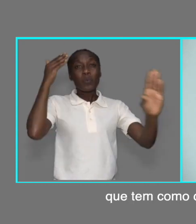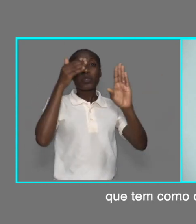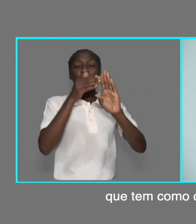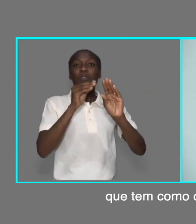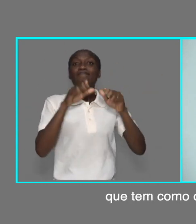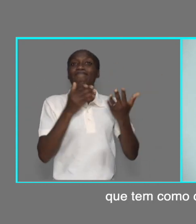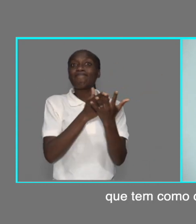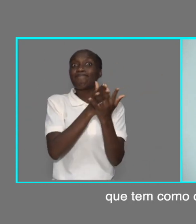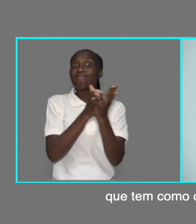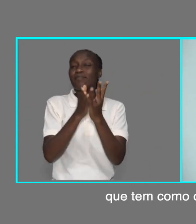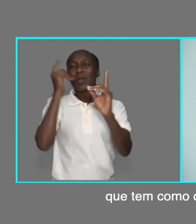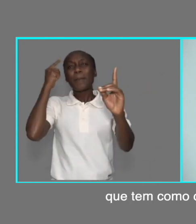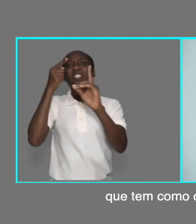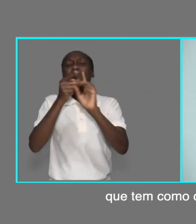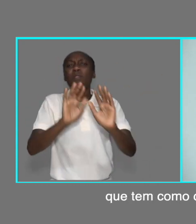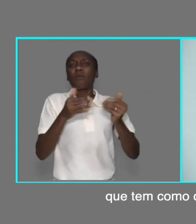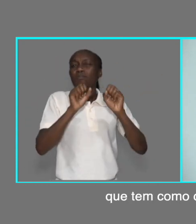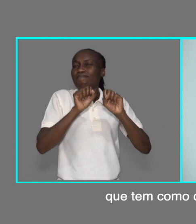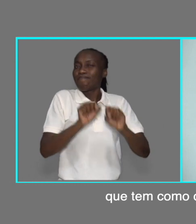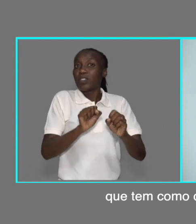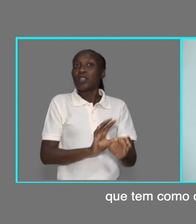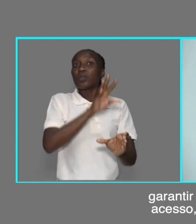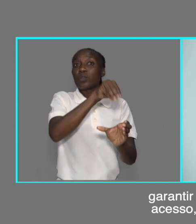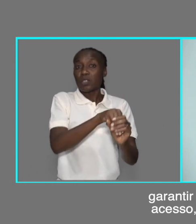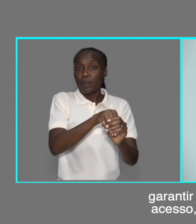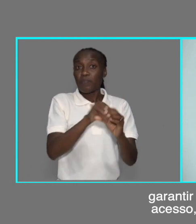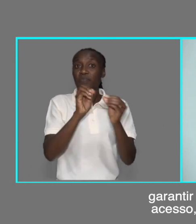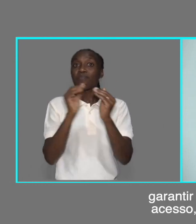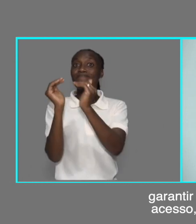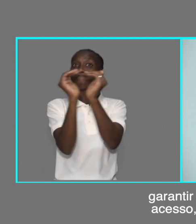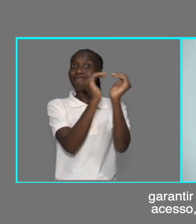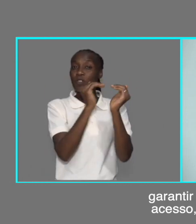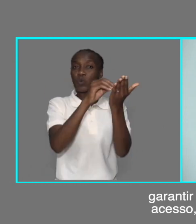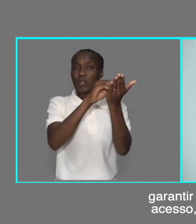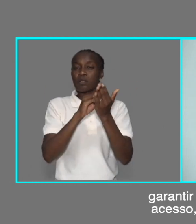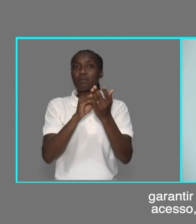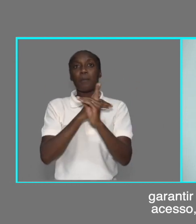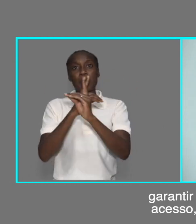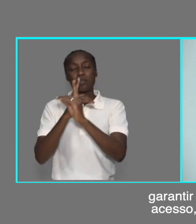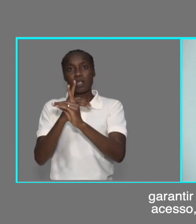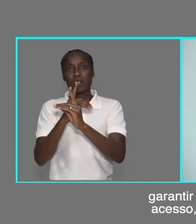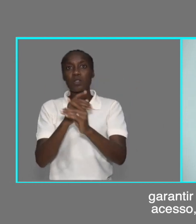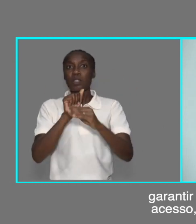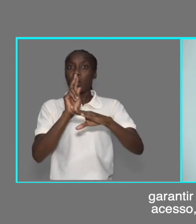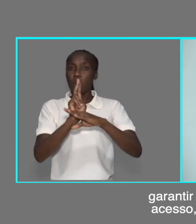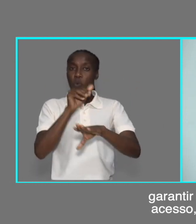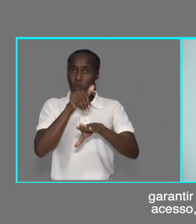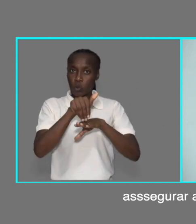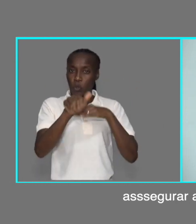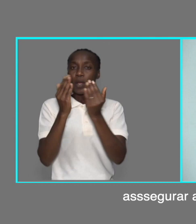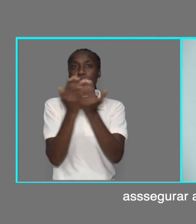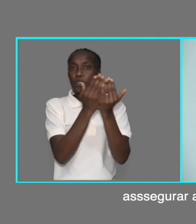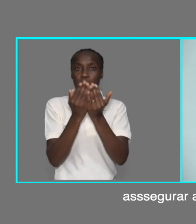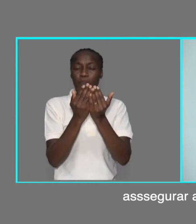que tem como objetivos estratégicos principais. Garantir a inclusão e equidade no acesso à participação e retenção,